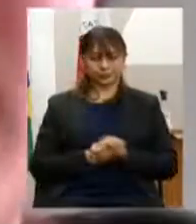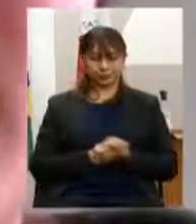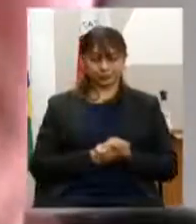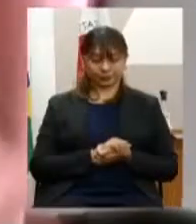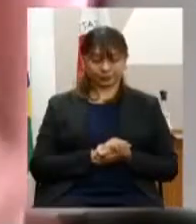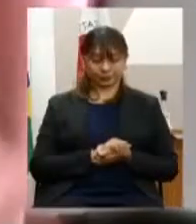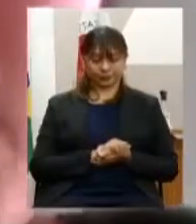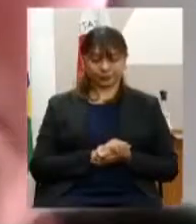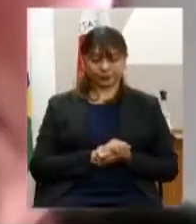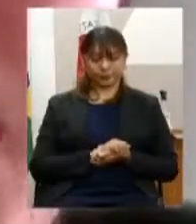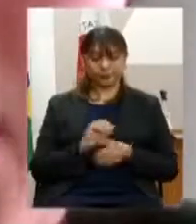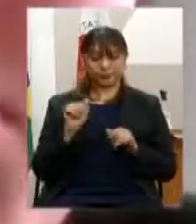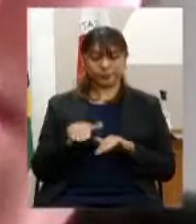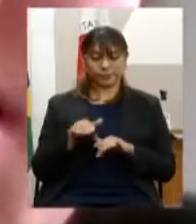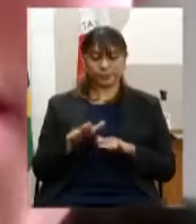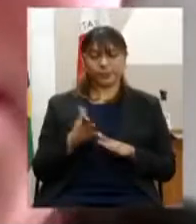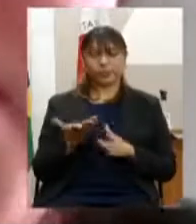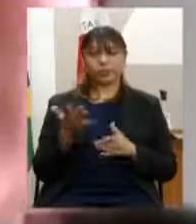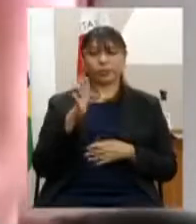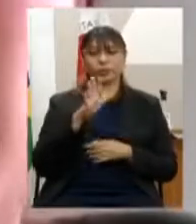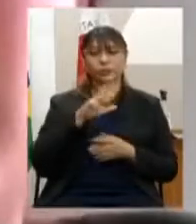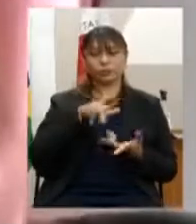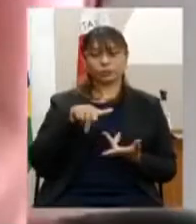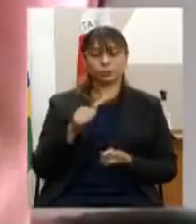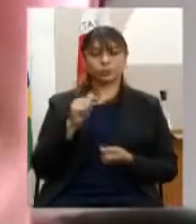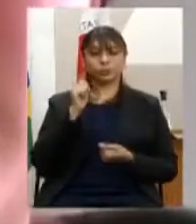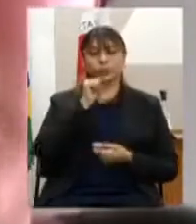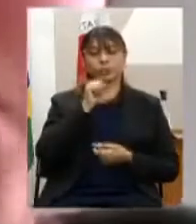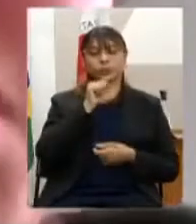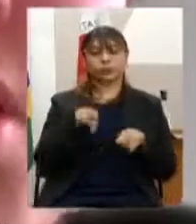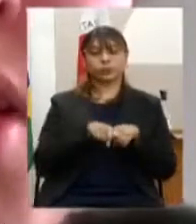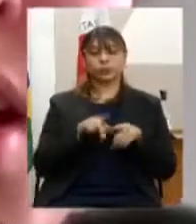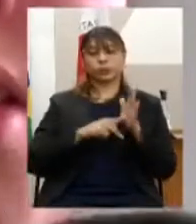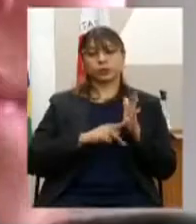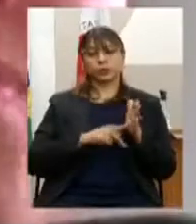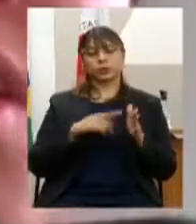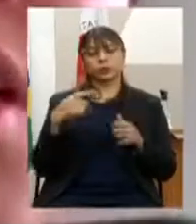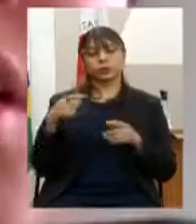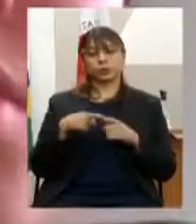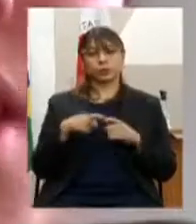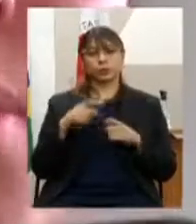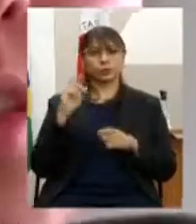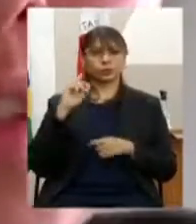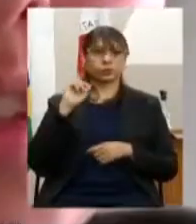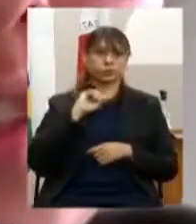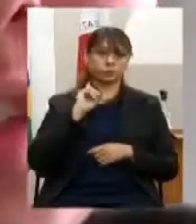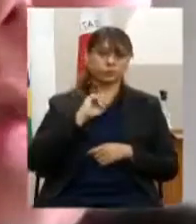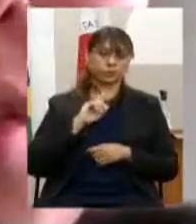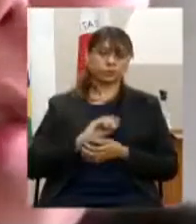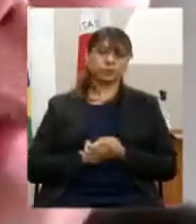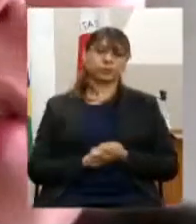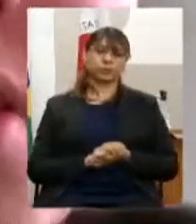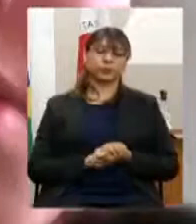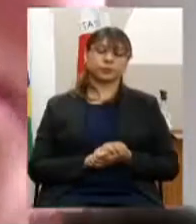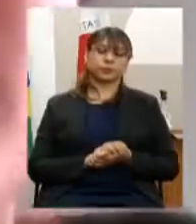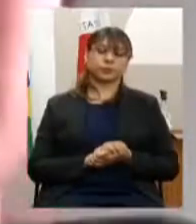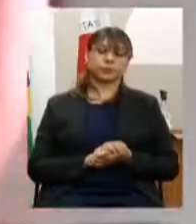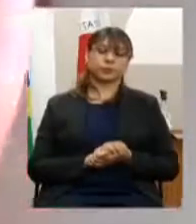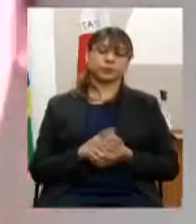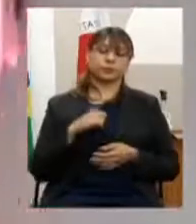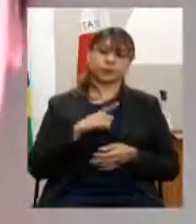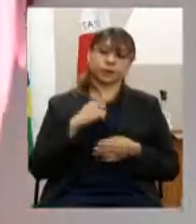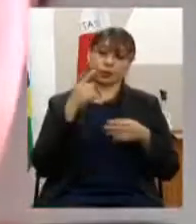marcha mundial de mulheres e sindicato dos médicos de minas gerais os temas seguintes foram debatidos em dois